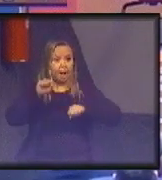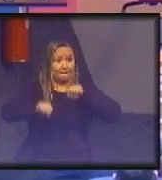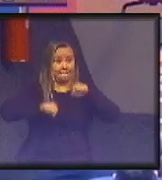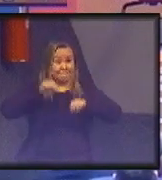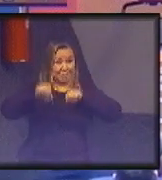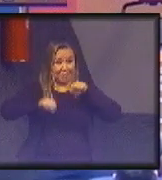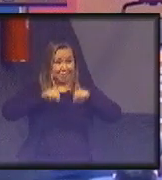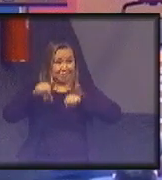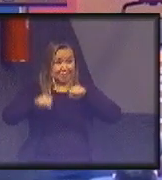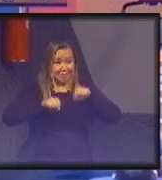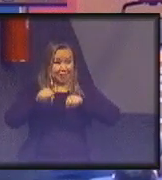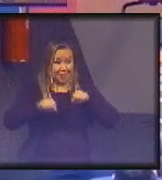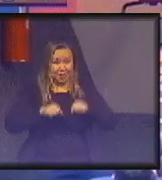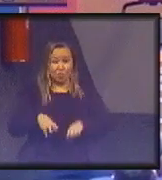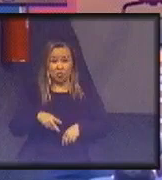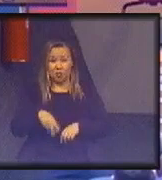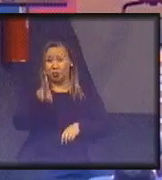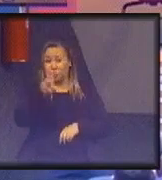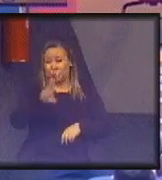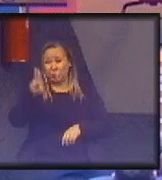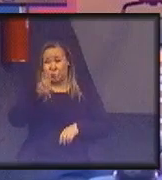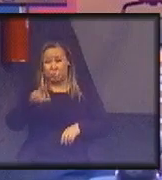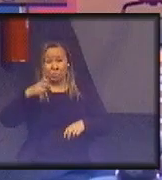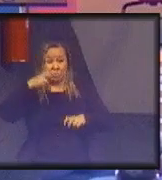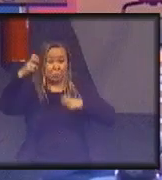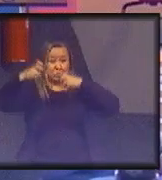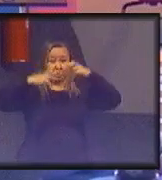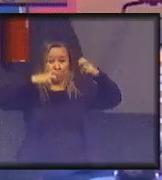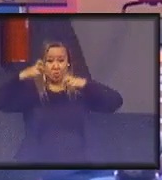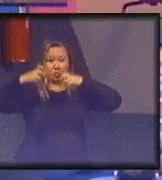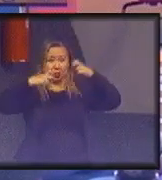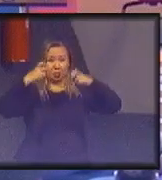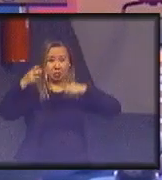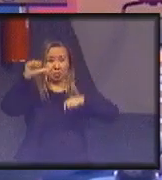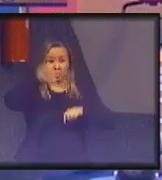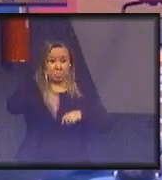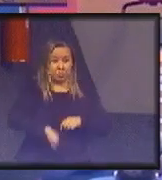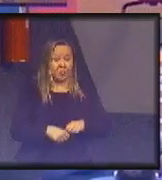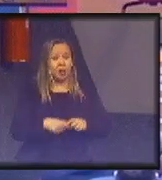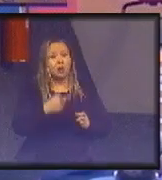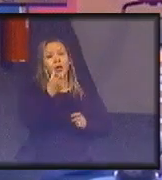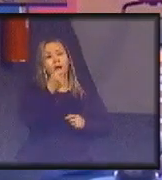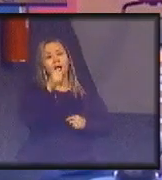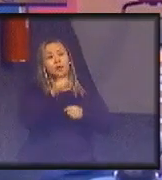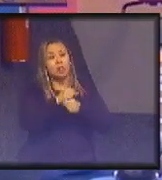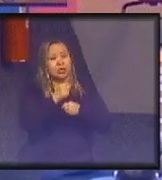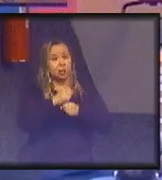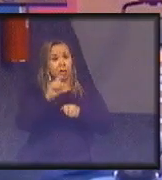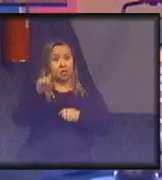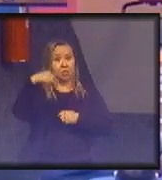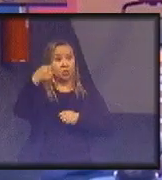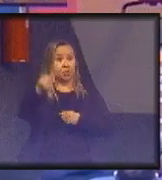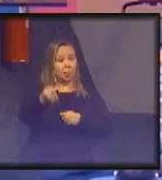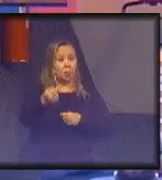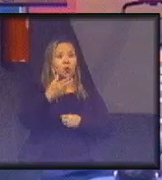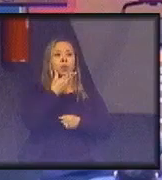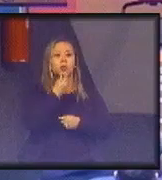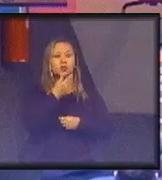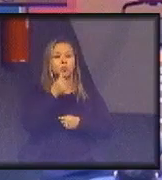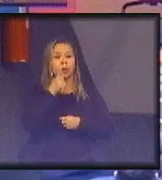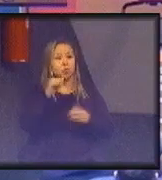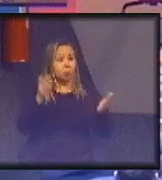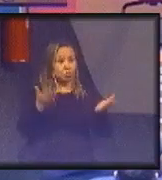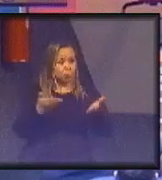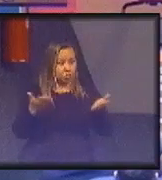uma vaia dos meninos e das meninas 10 minutos. 20 anos depois, isso mudou. Os meninos de hoje,